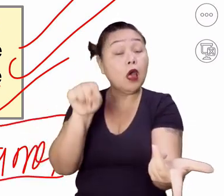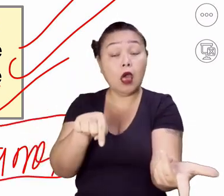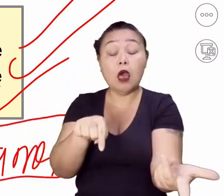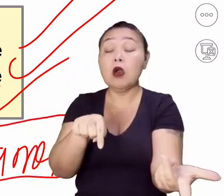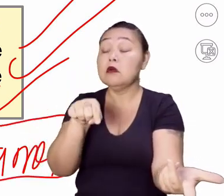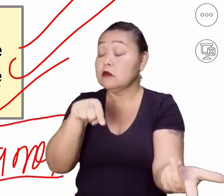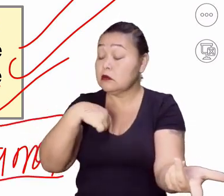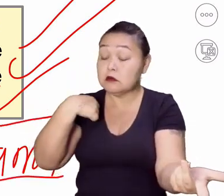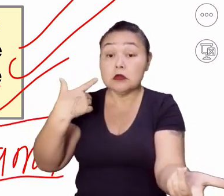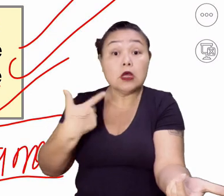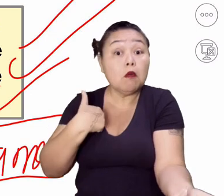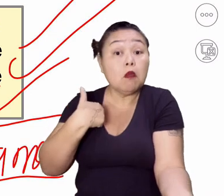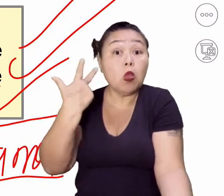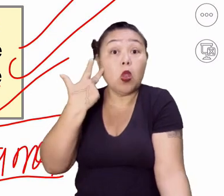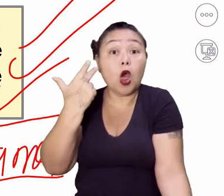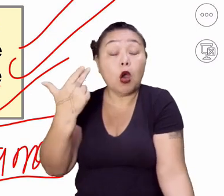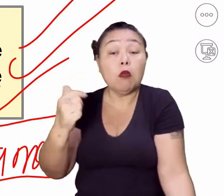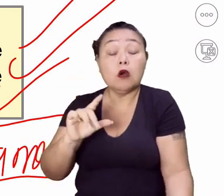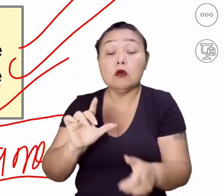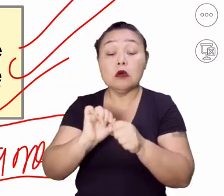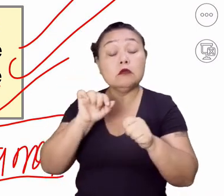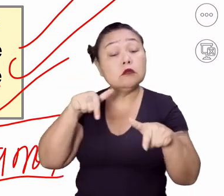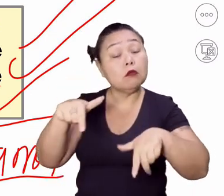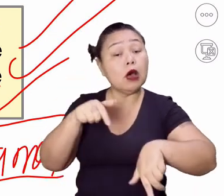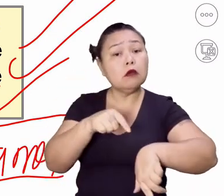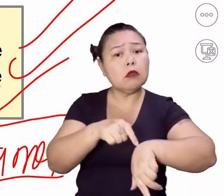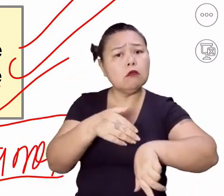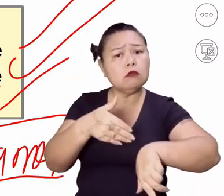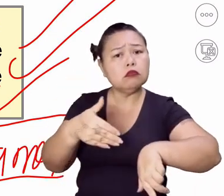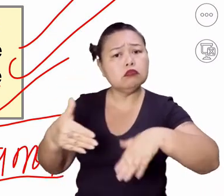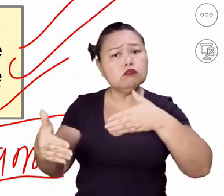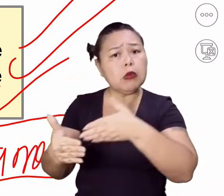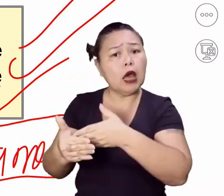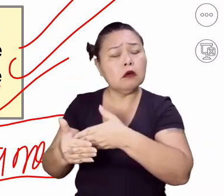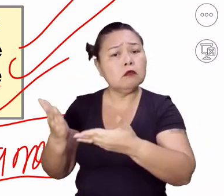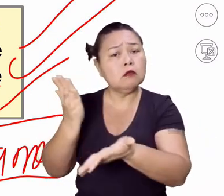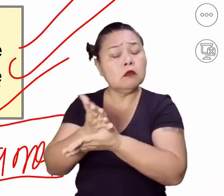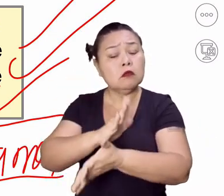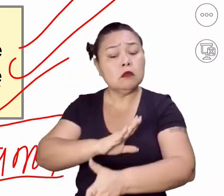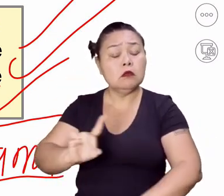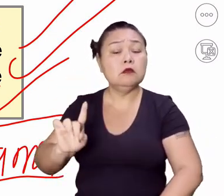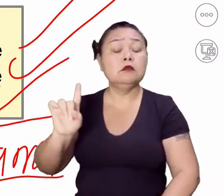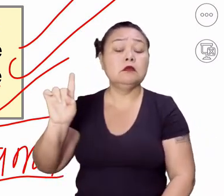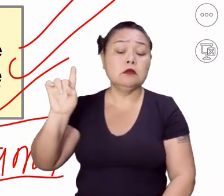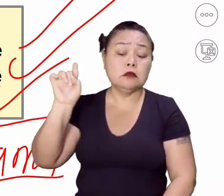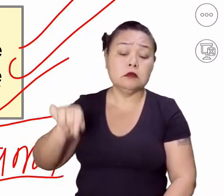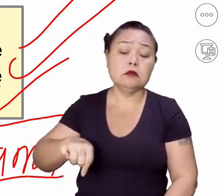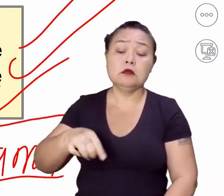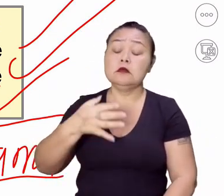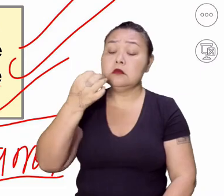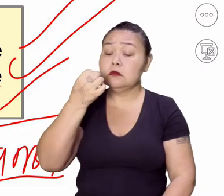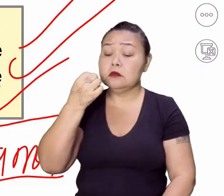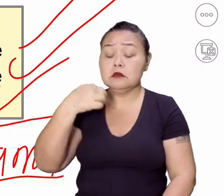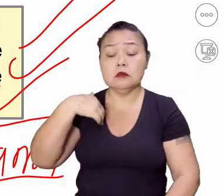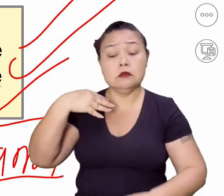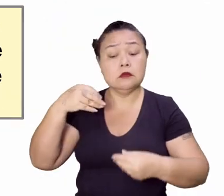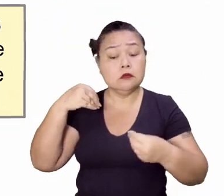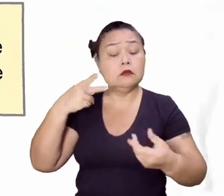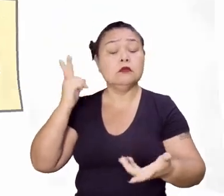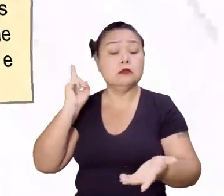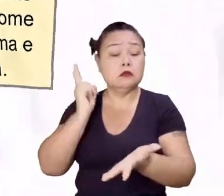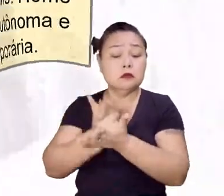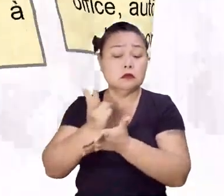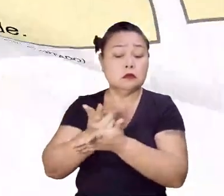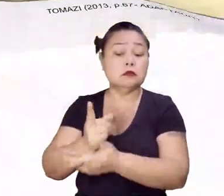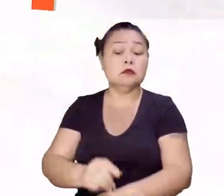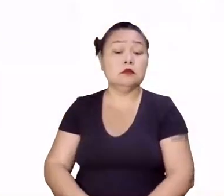está muito, muito comum acontecer. Os trabalhos temporários hoje têm sido, assim, muito, muito, muito mais frequentes,